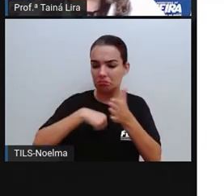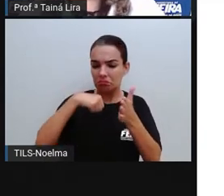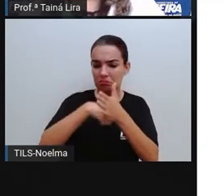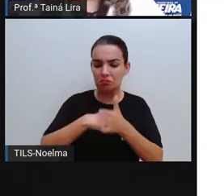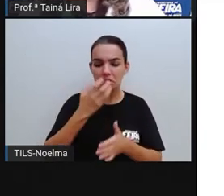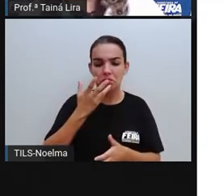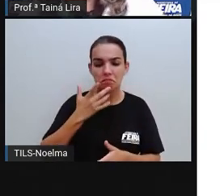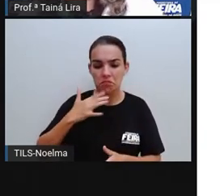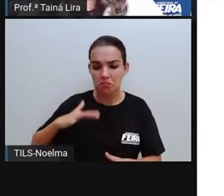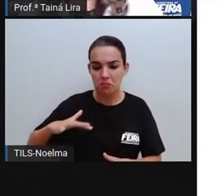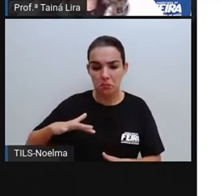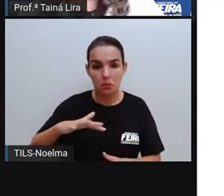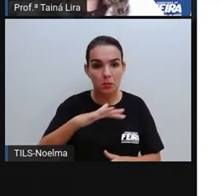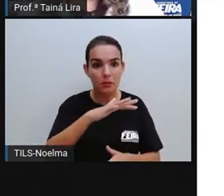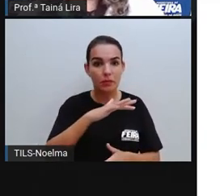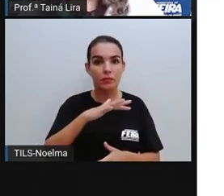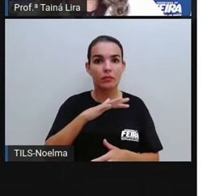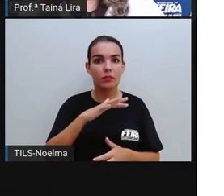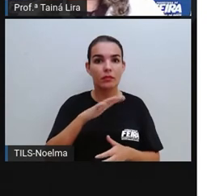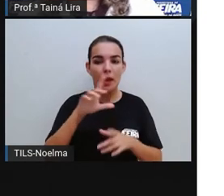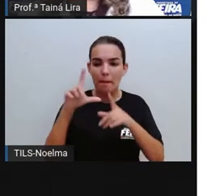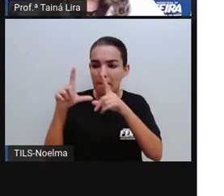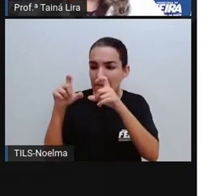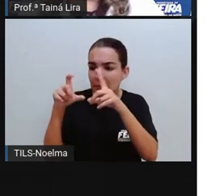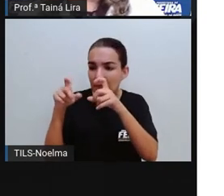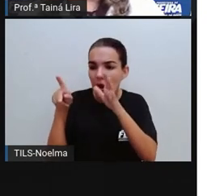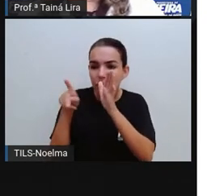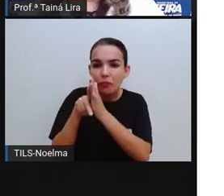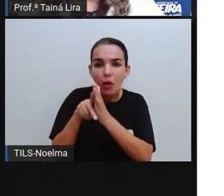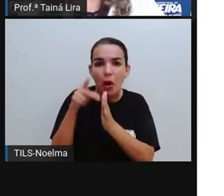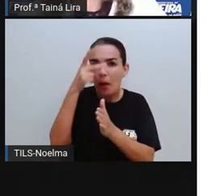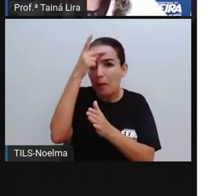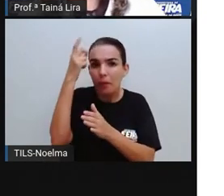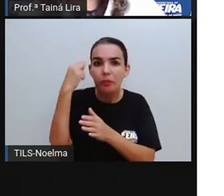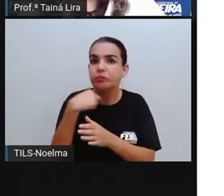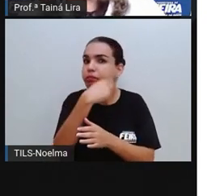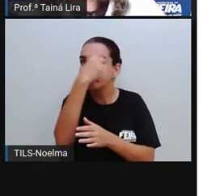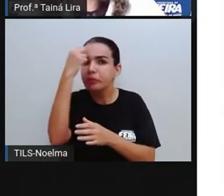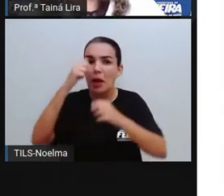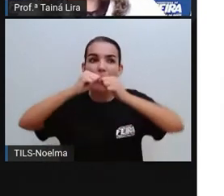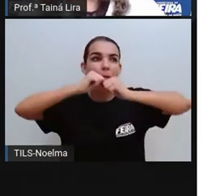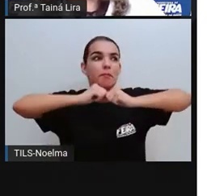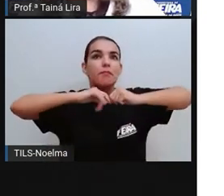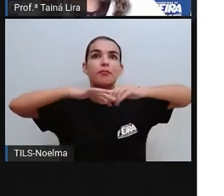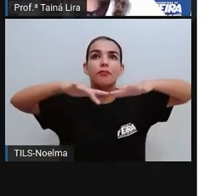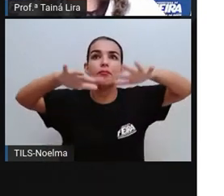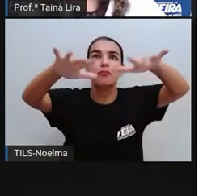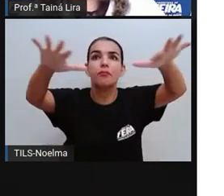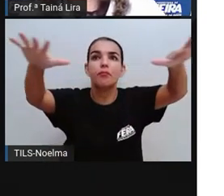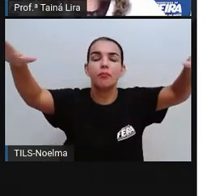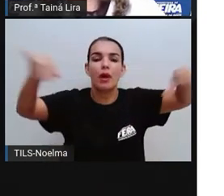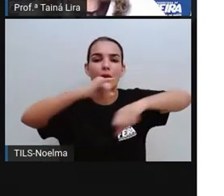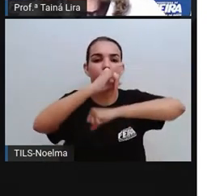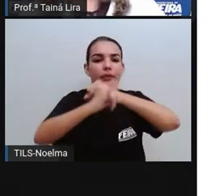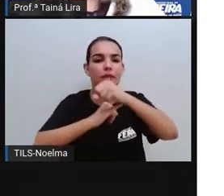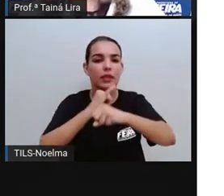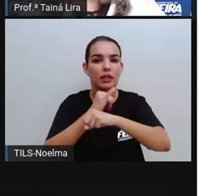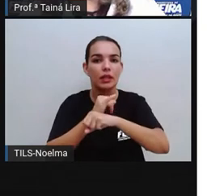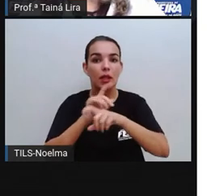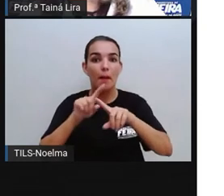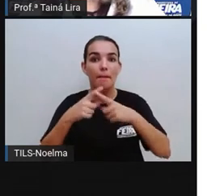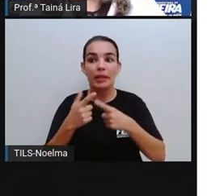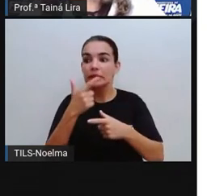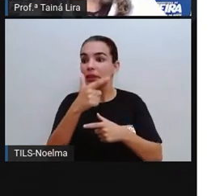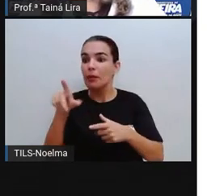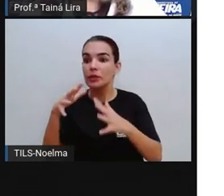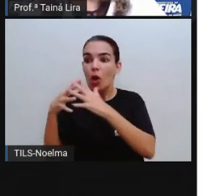criança e pegaram a imagem da moça, espalharam na internet, só que depois ela foi confundida com